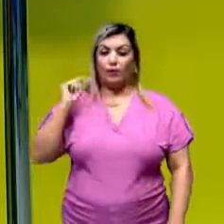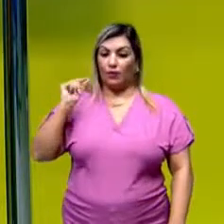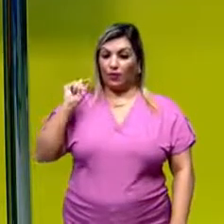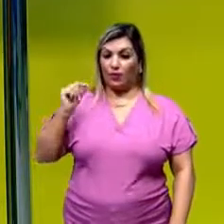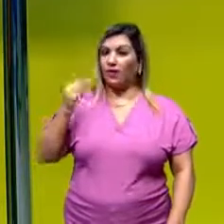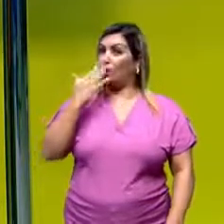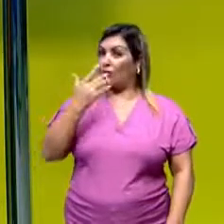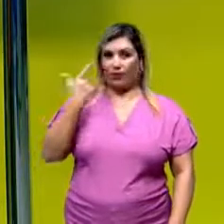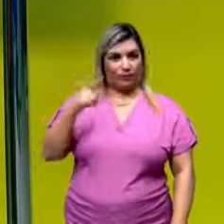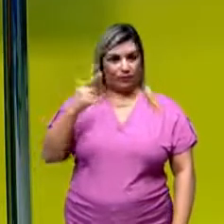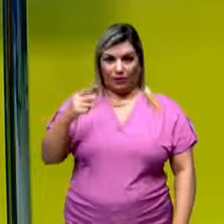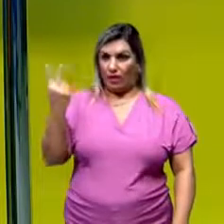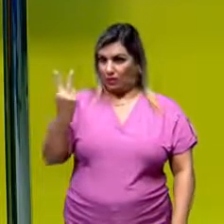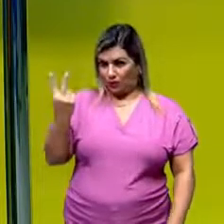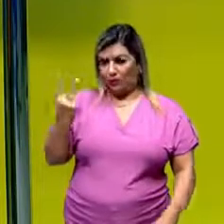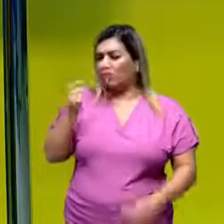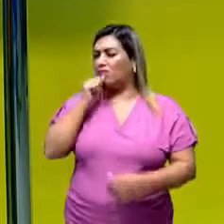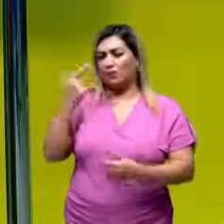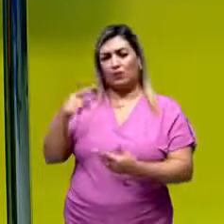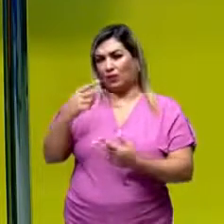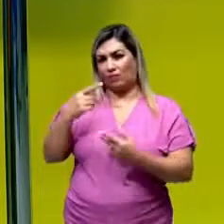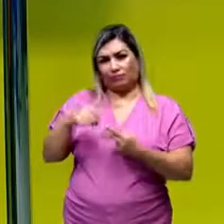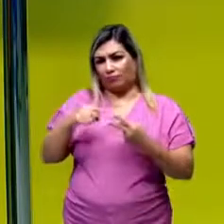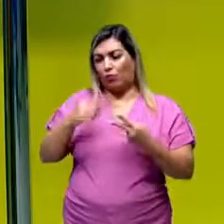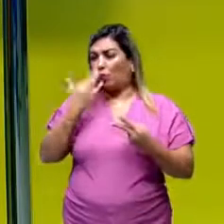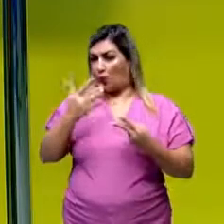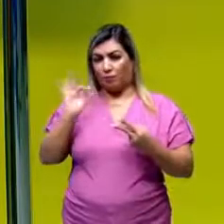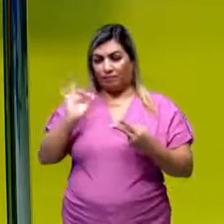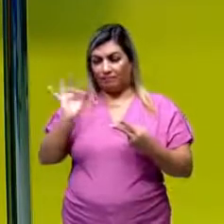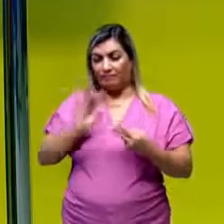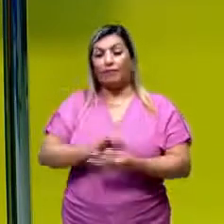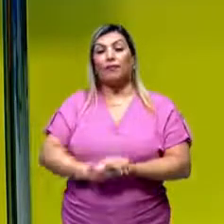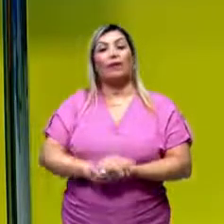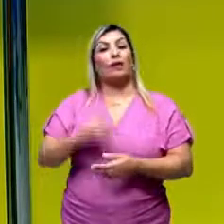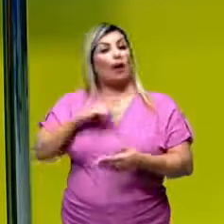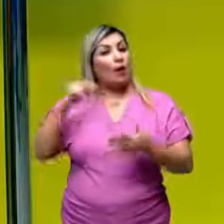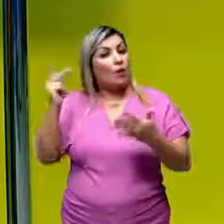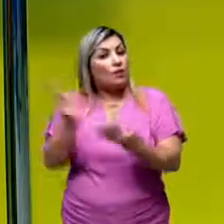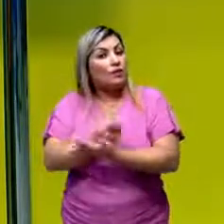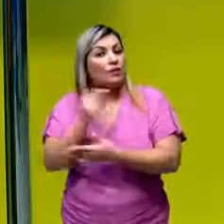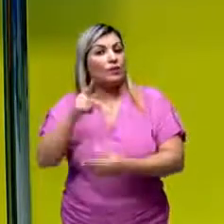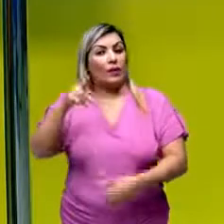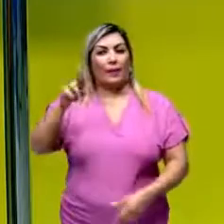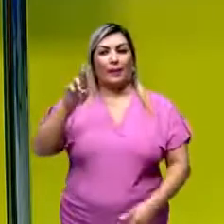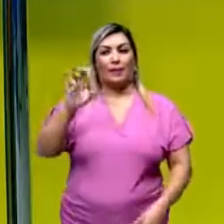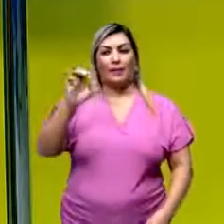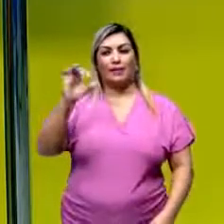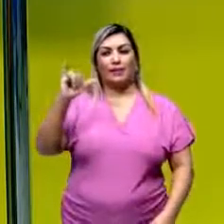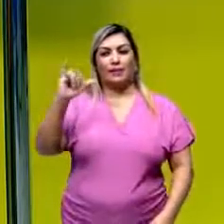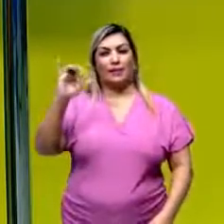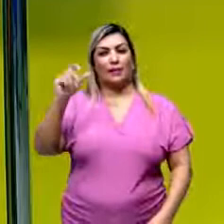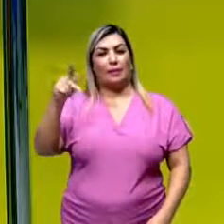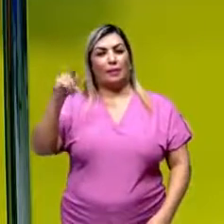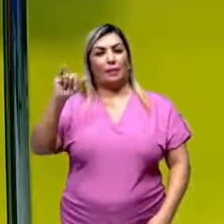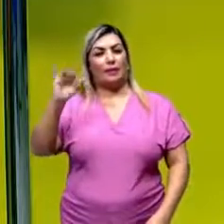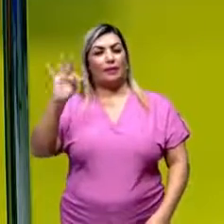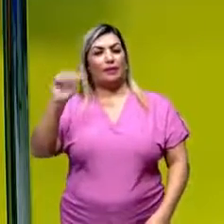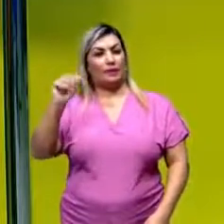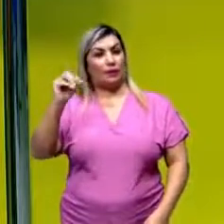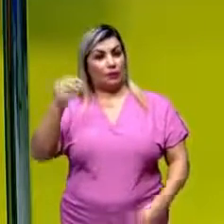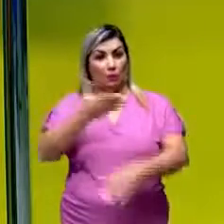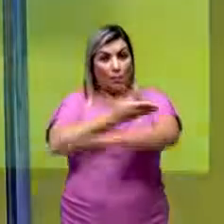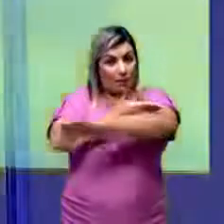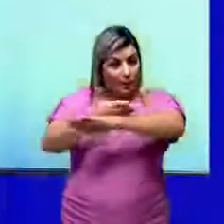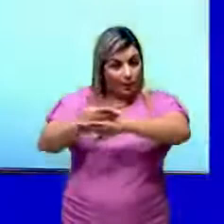são incolores, as duas são incolores, há a formação de um precipitado branco, como mostra a reação abaixo.